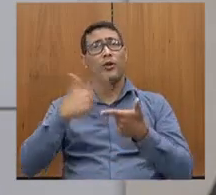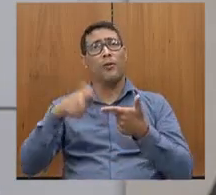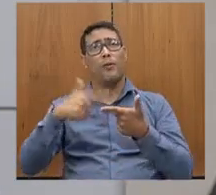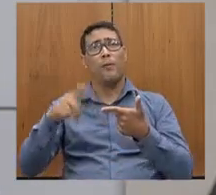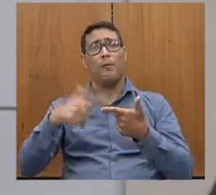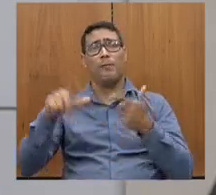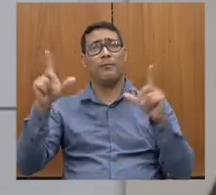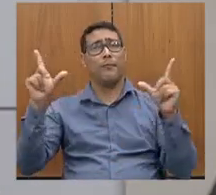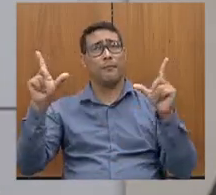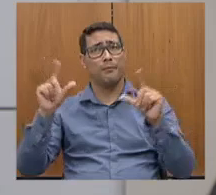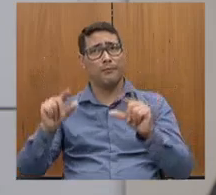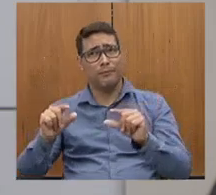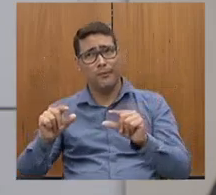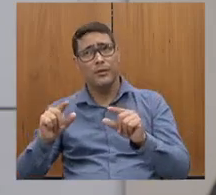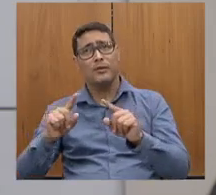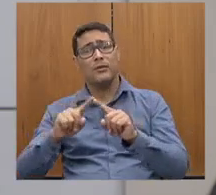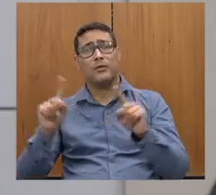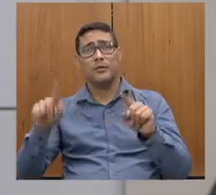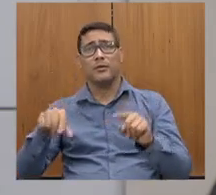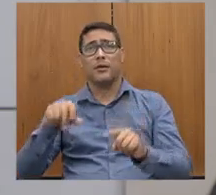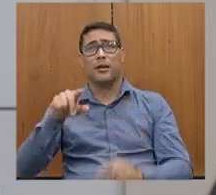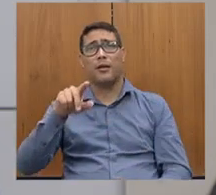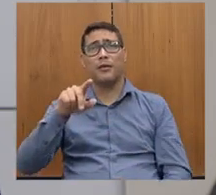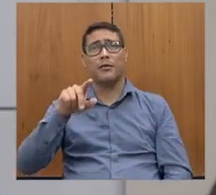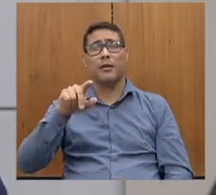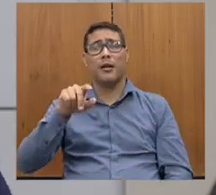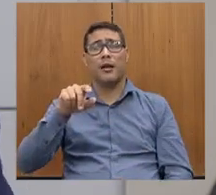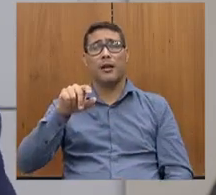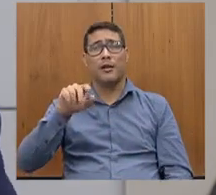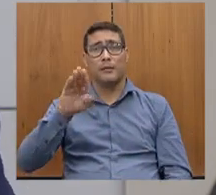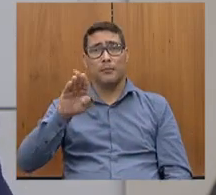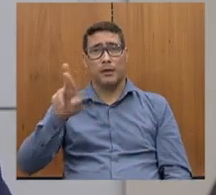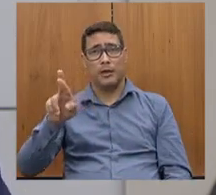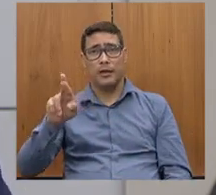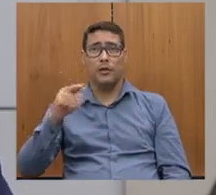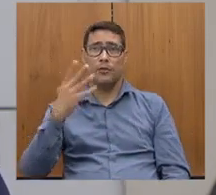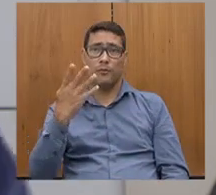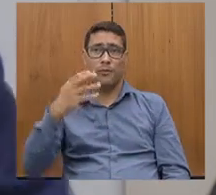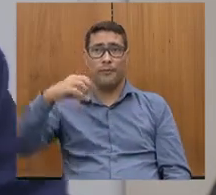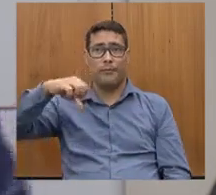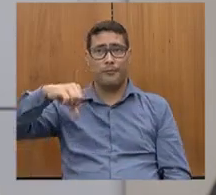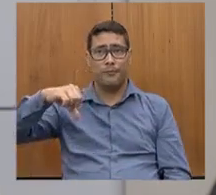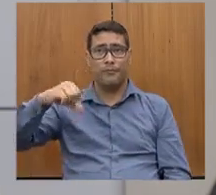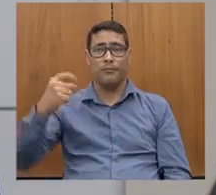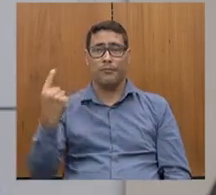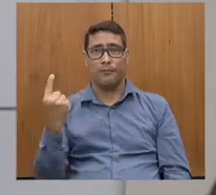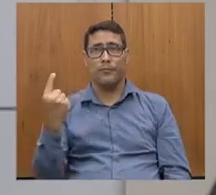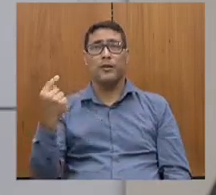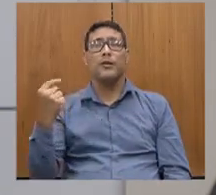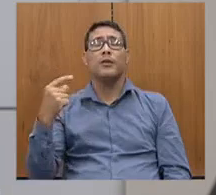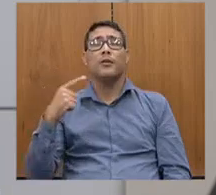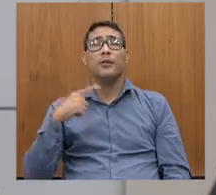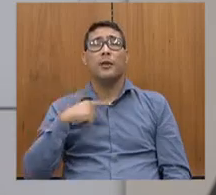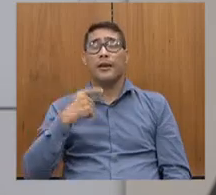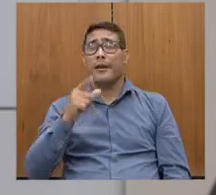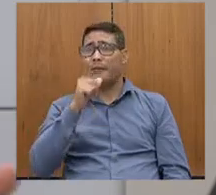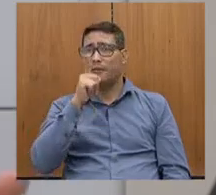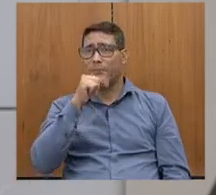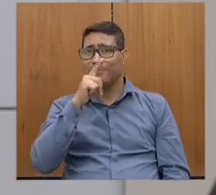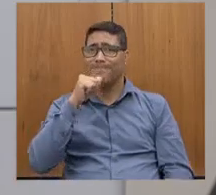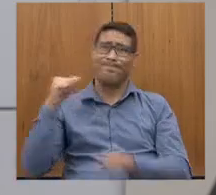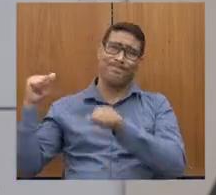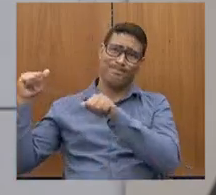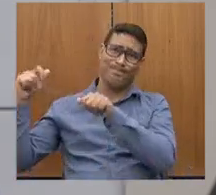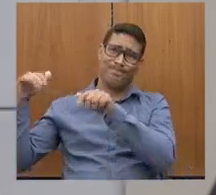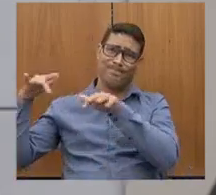grande para Monte Santo de Minas, que é a passagem na BR-491, onde o volume de água é muito